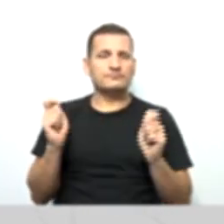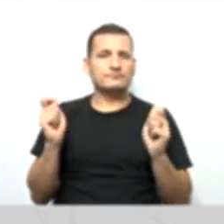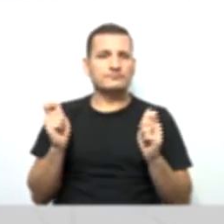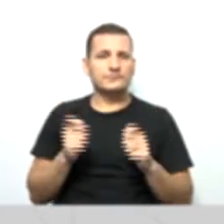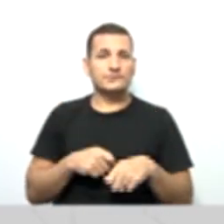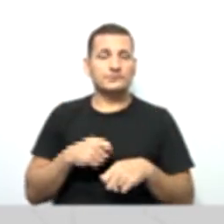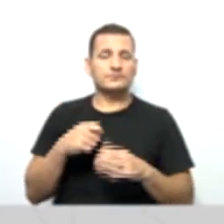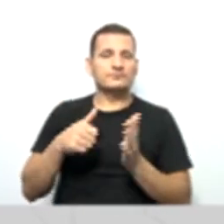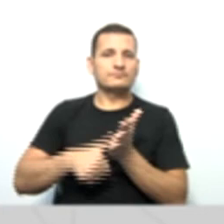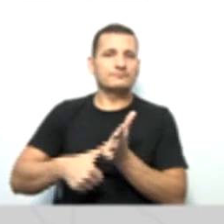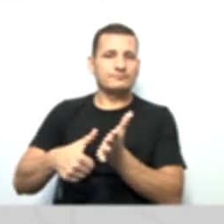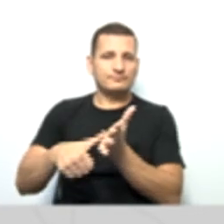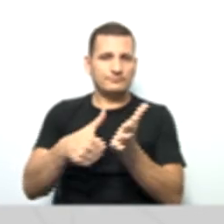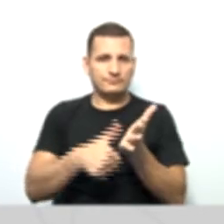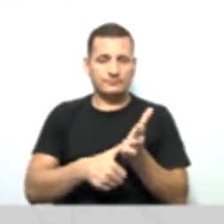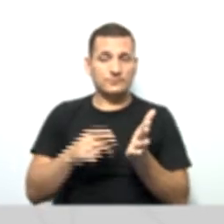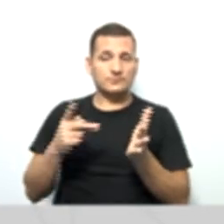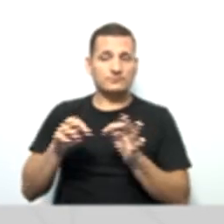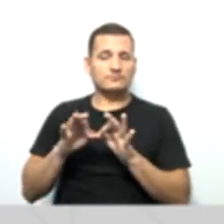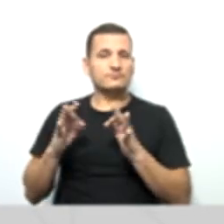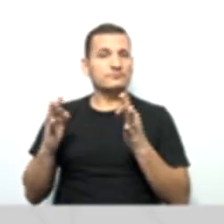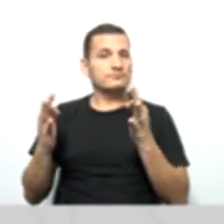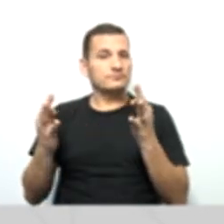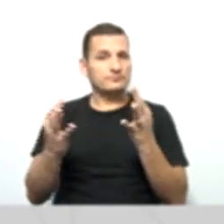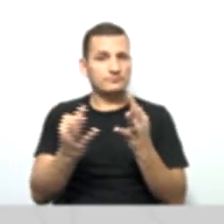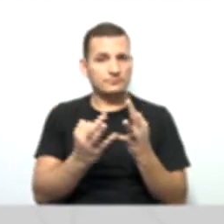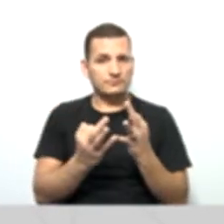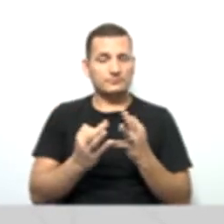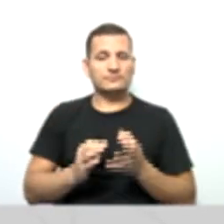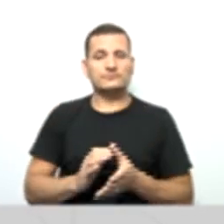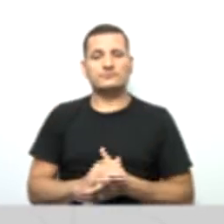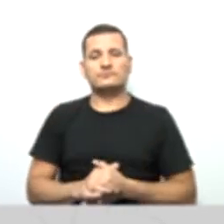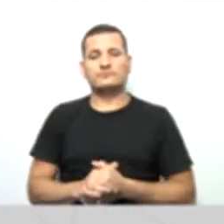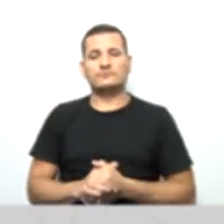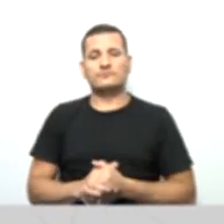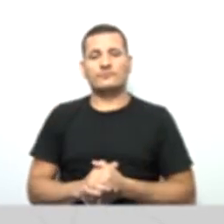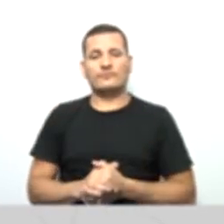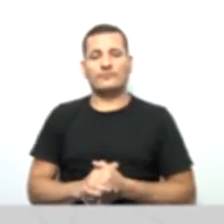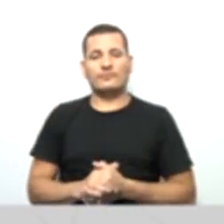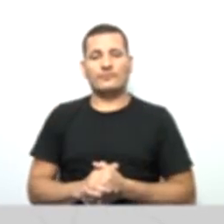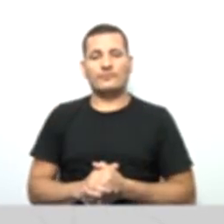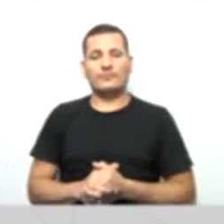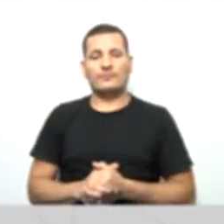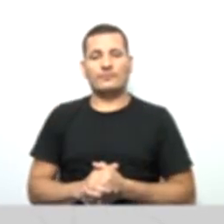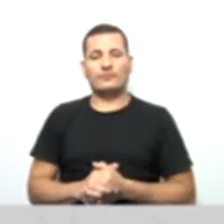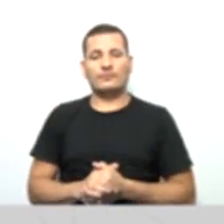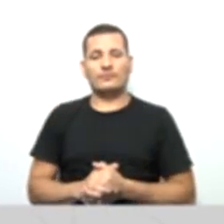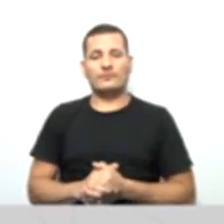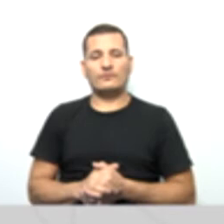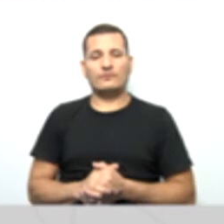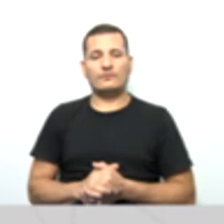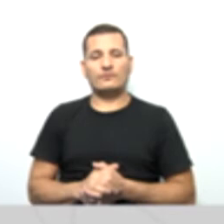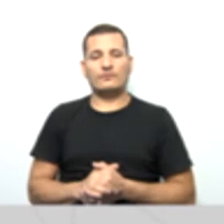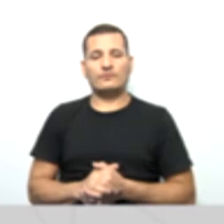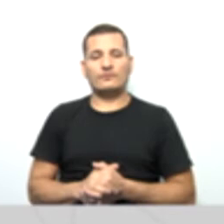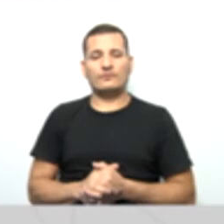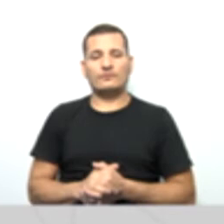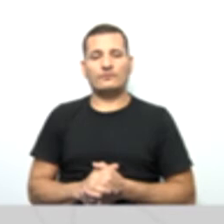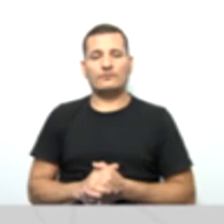e seus familiares. E quando, né? E quando houver e a